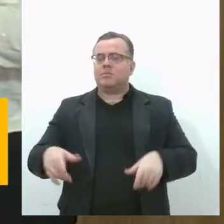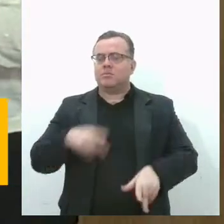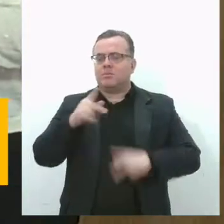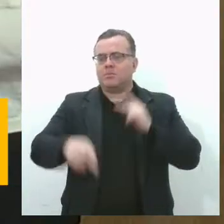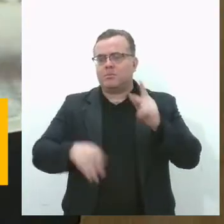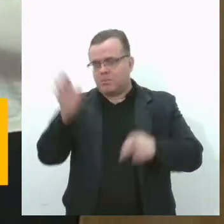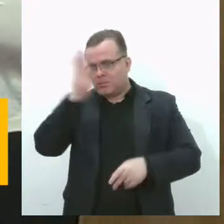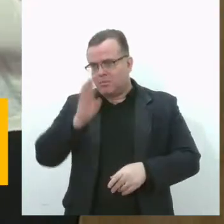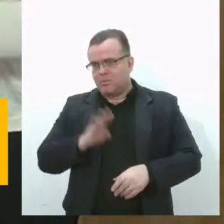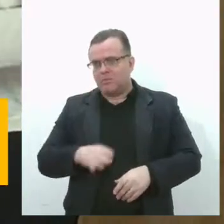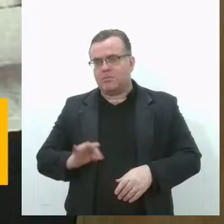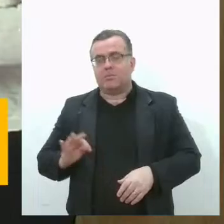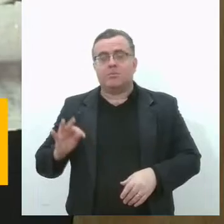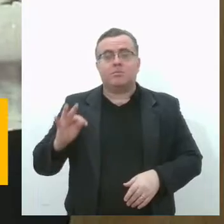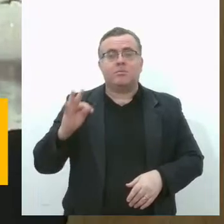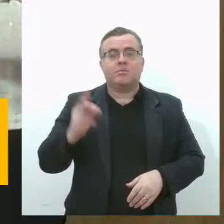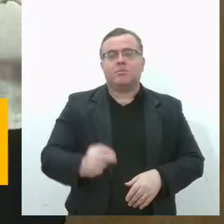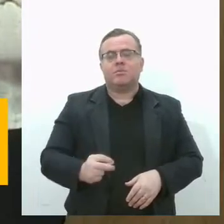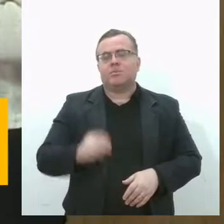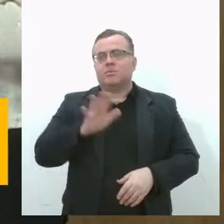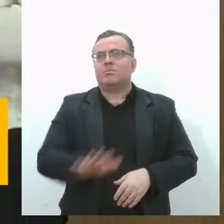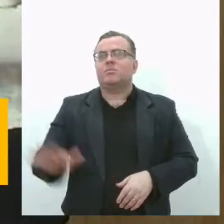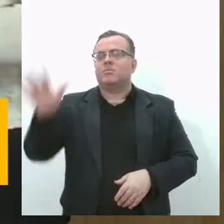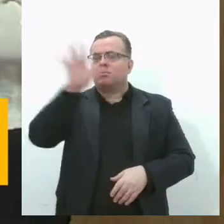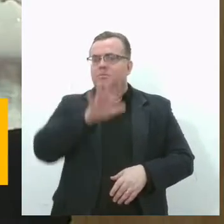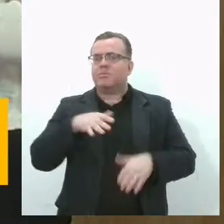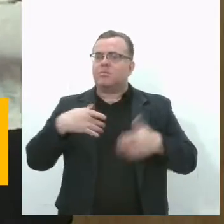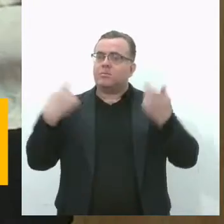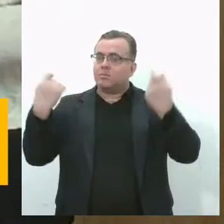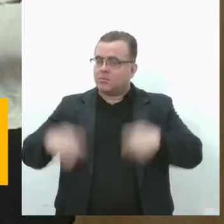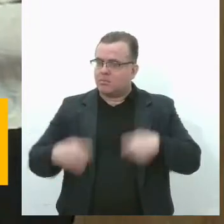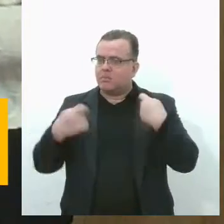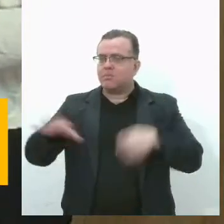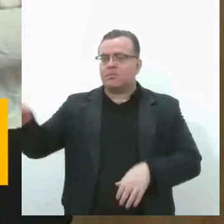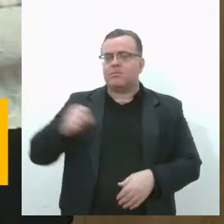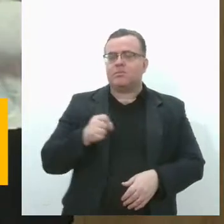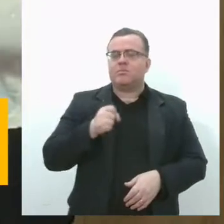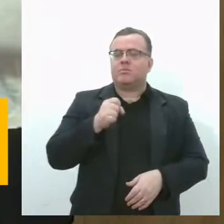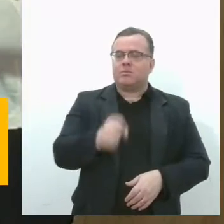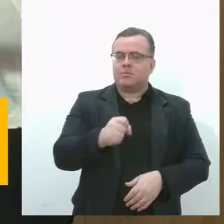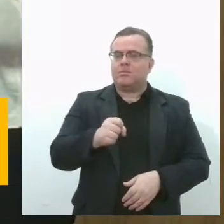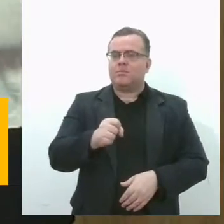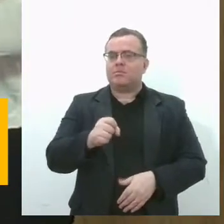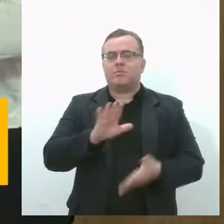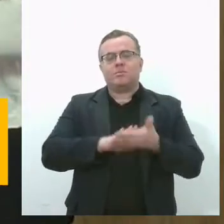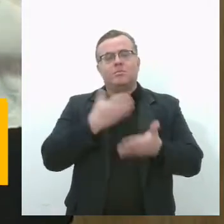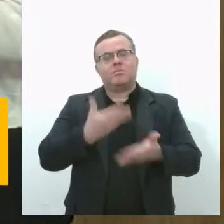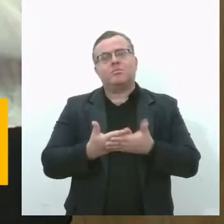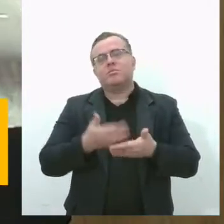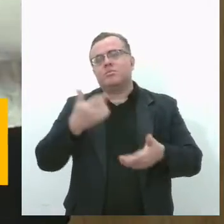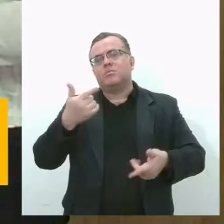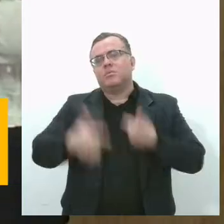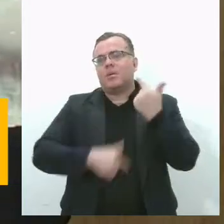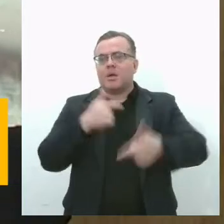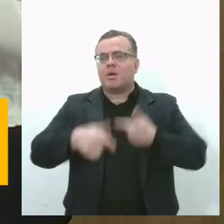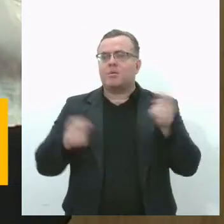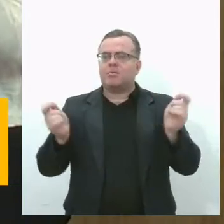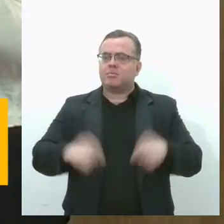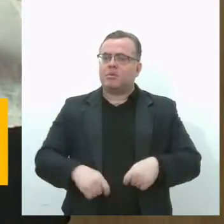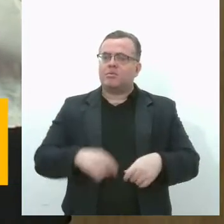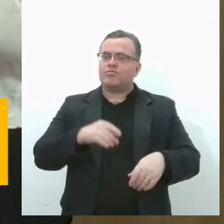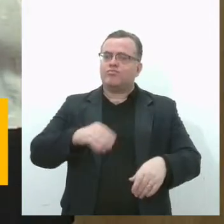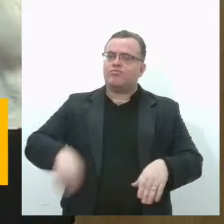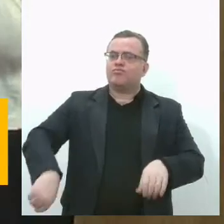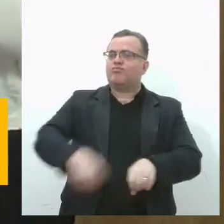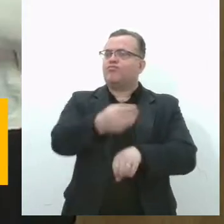território nacional e que precisam, de fato, desse profissional ali atuando para que elas possam também interagir com os